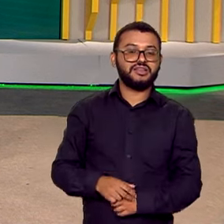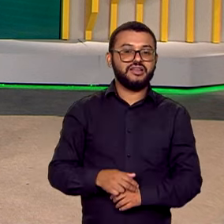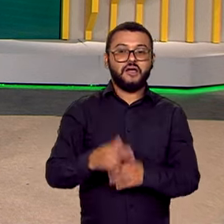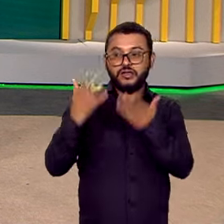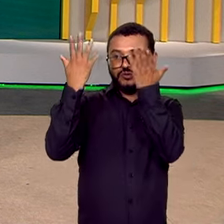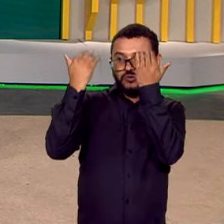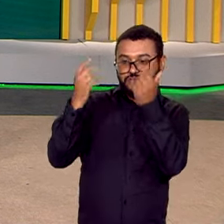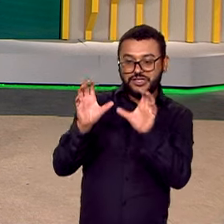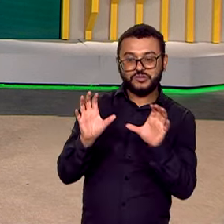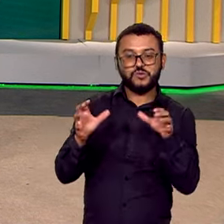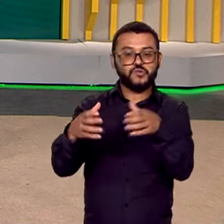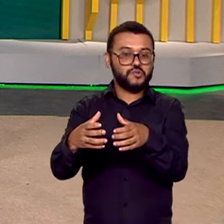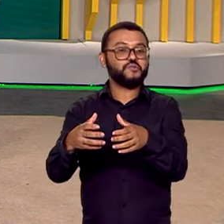Sucesso para a nossa delegação, né? É isso mesmo.